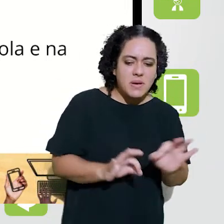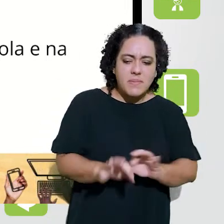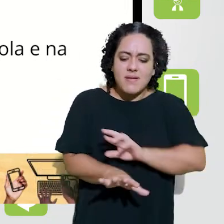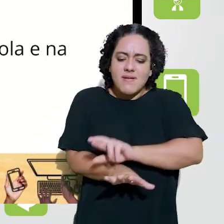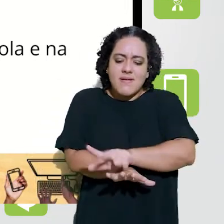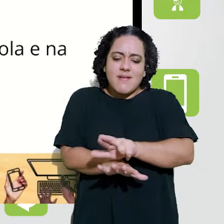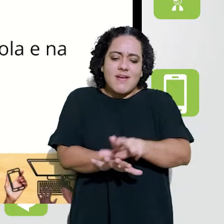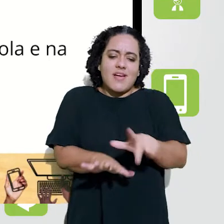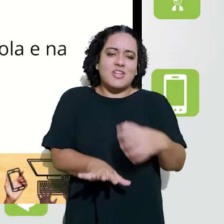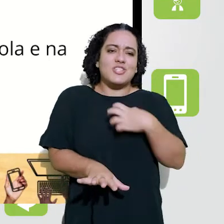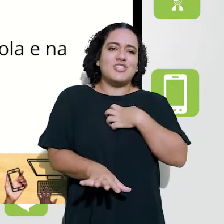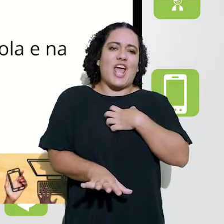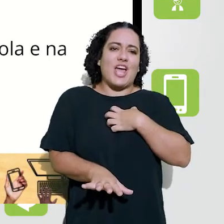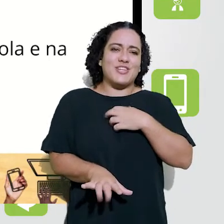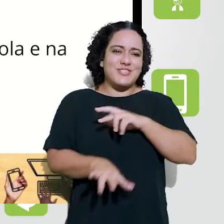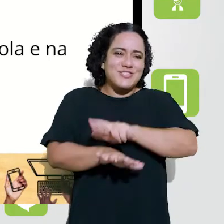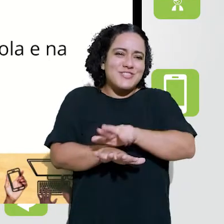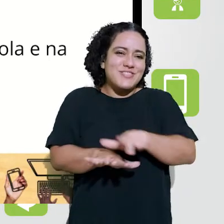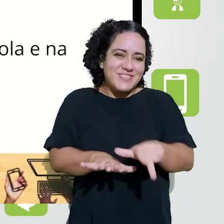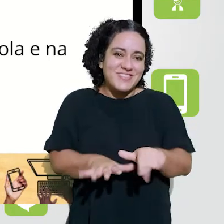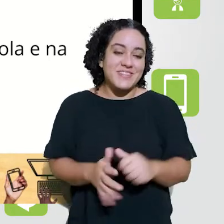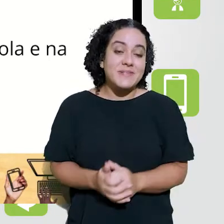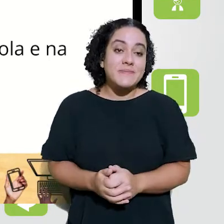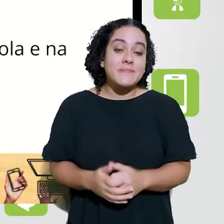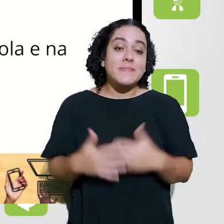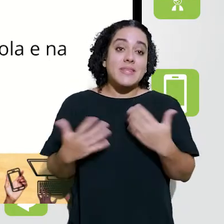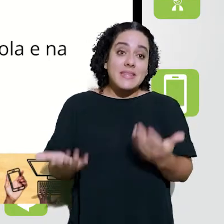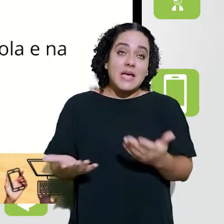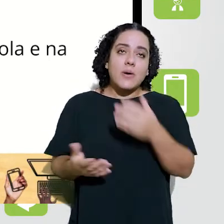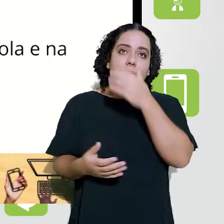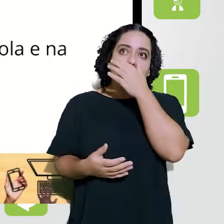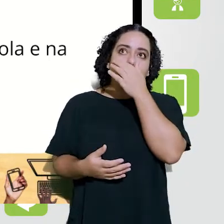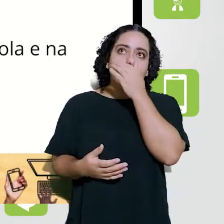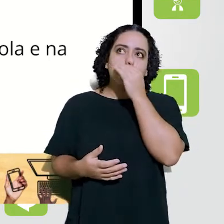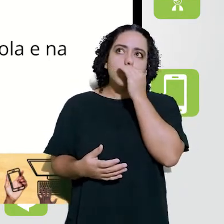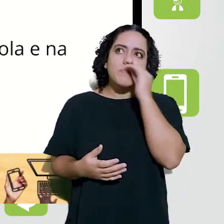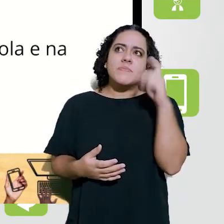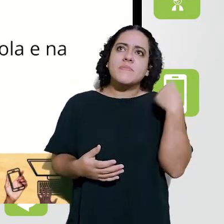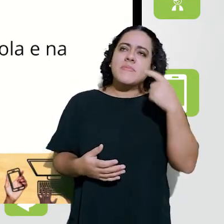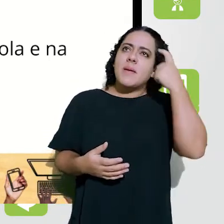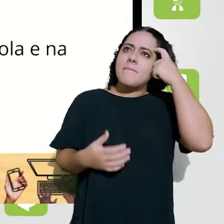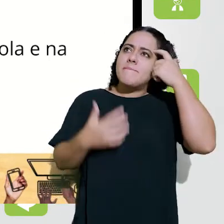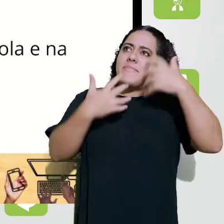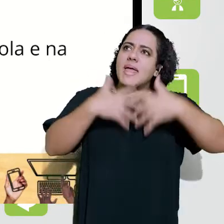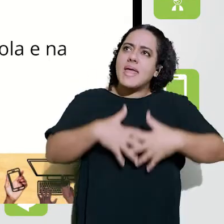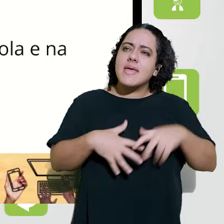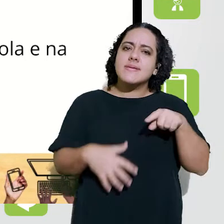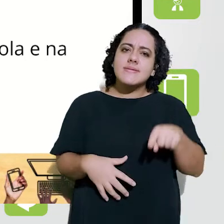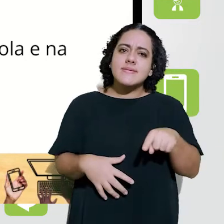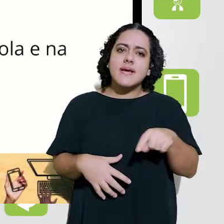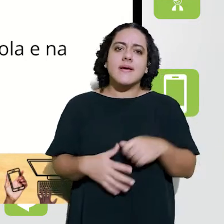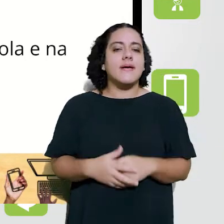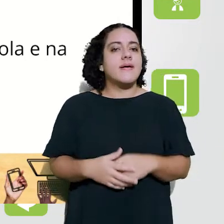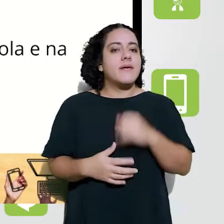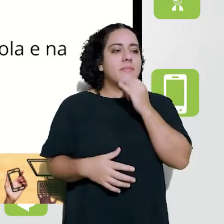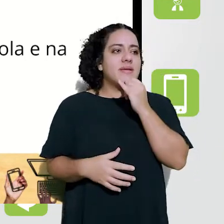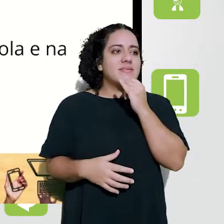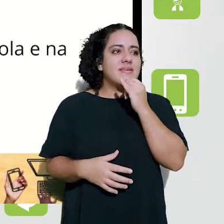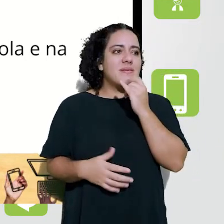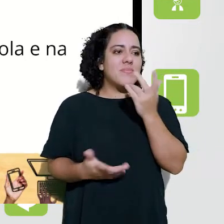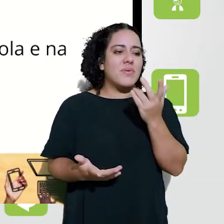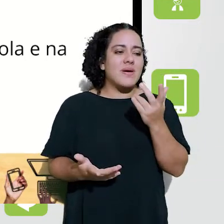construído, elaborado de outras e outras formas, né? Então, quando a gente